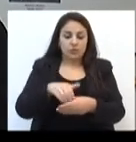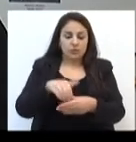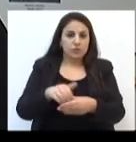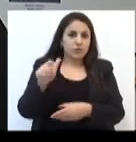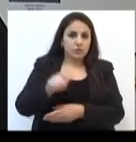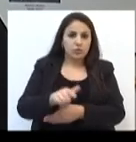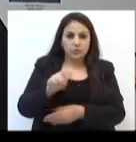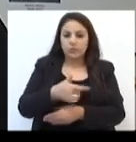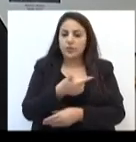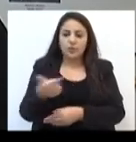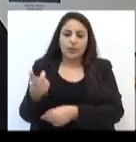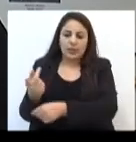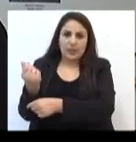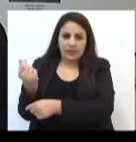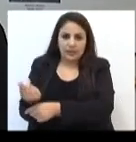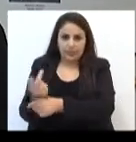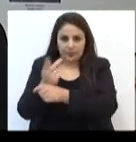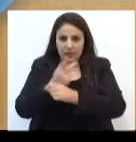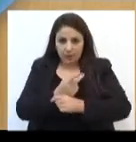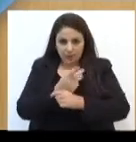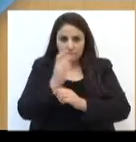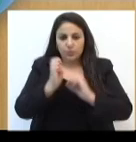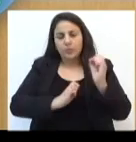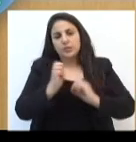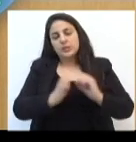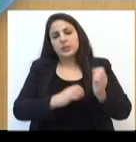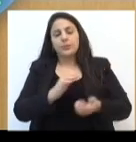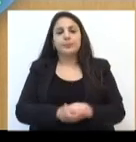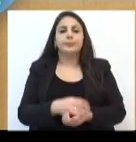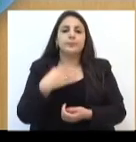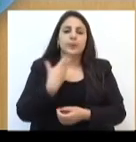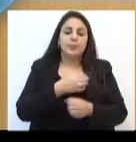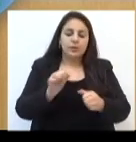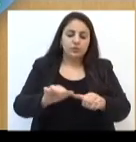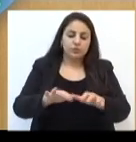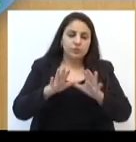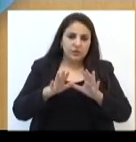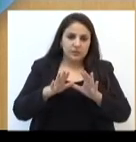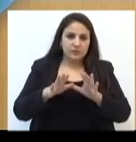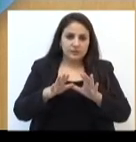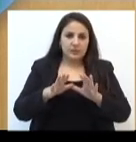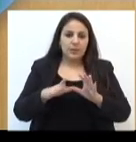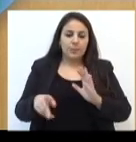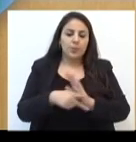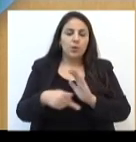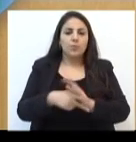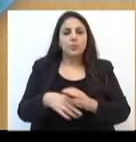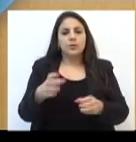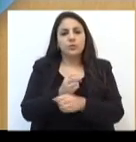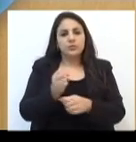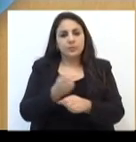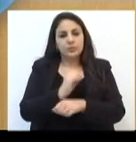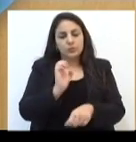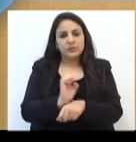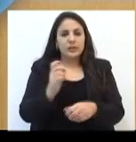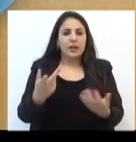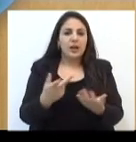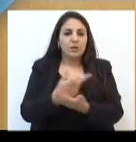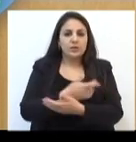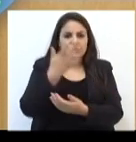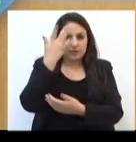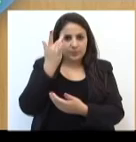não vai ter financiamento empresarial. A audiência da Assembleia Legislativa sobre o orçamento do Estado